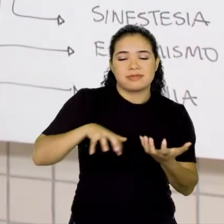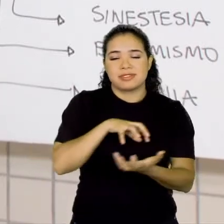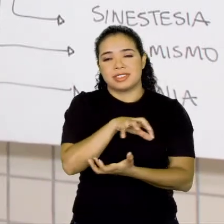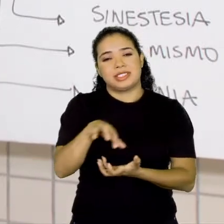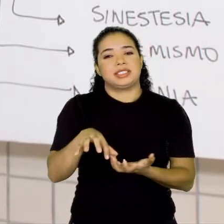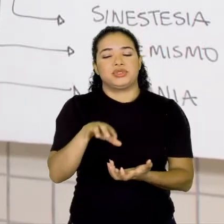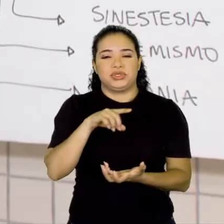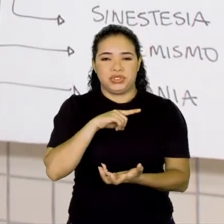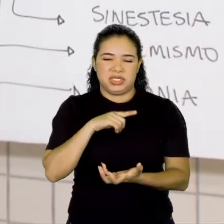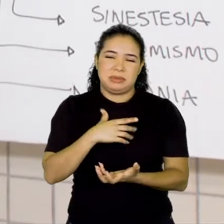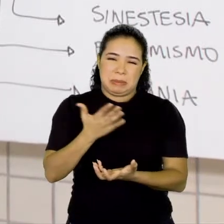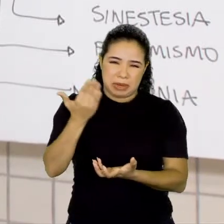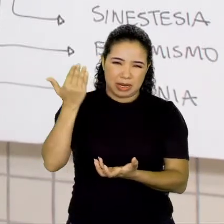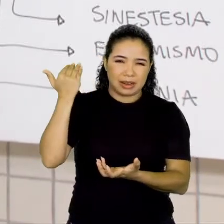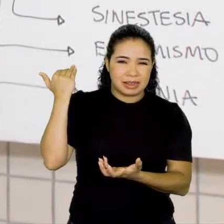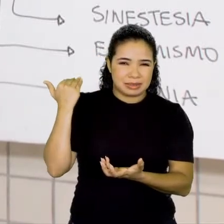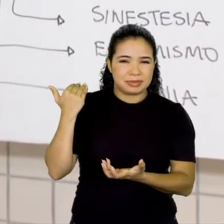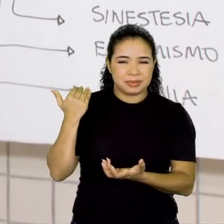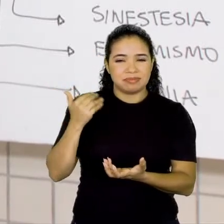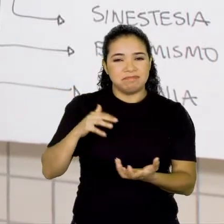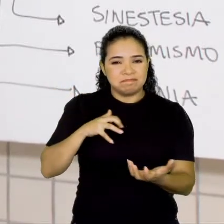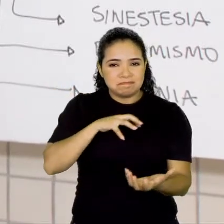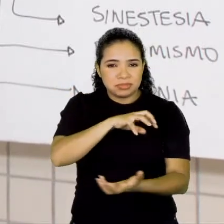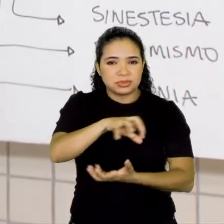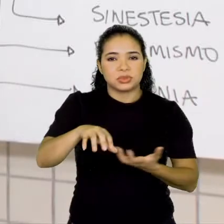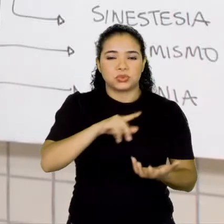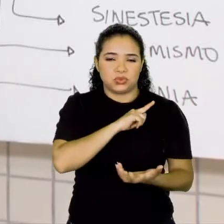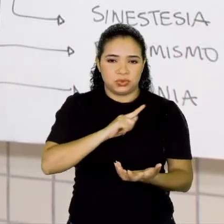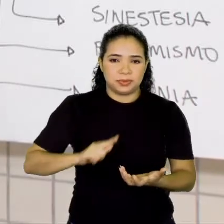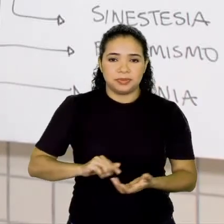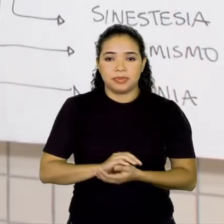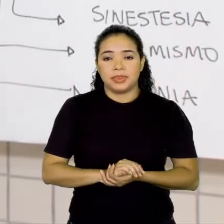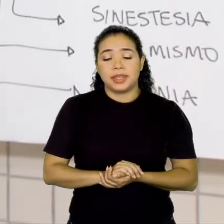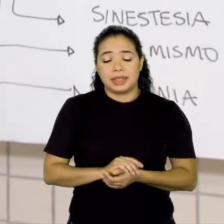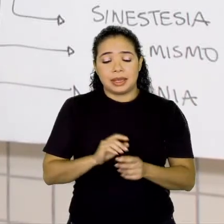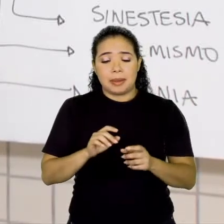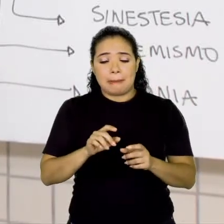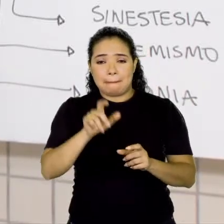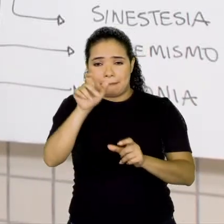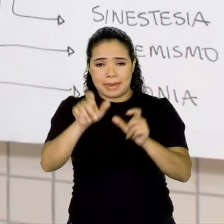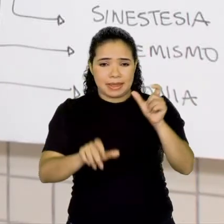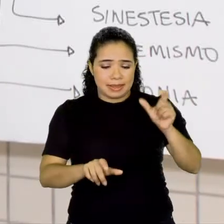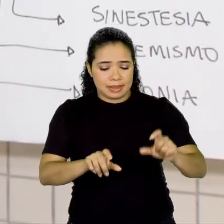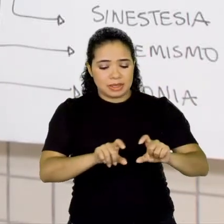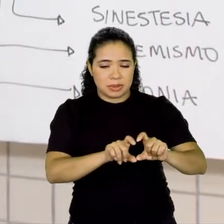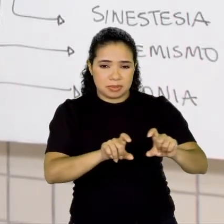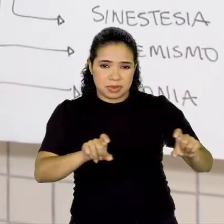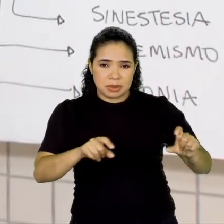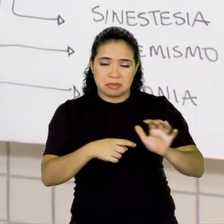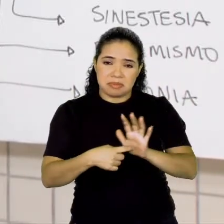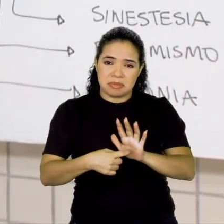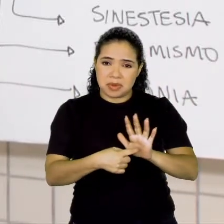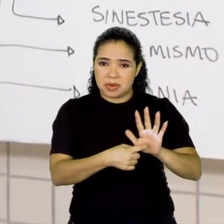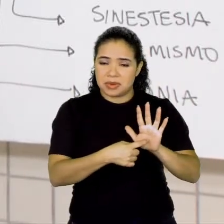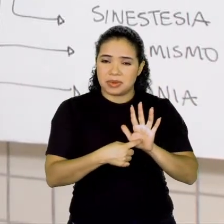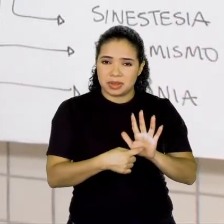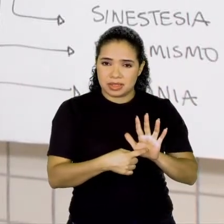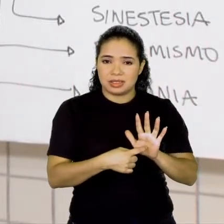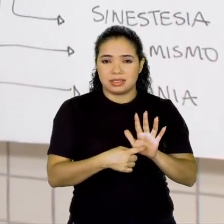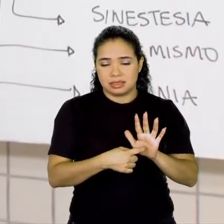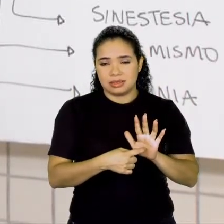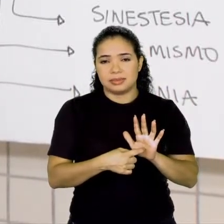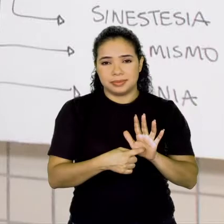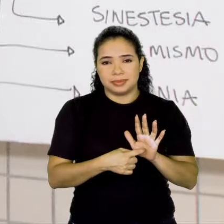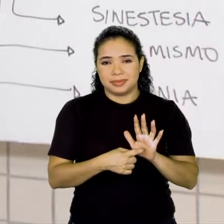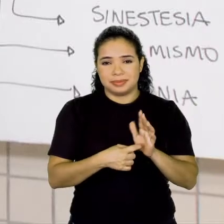e aí nessa fala de um dos personagens, o Machado de Assis deixa claro essa posição